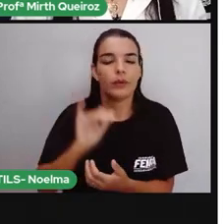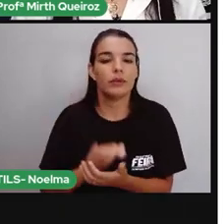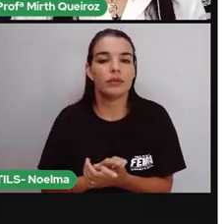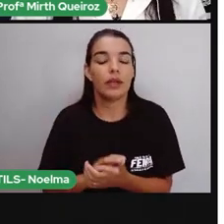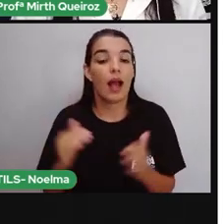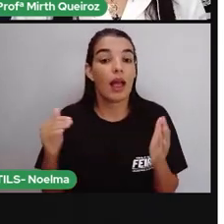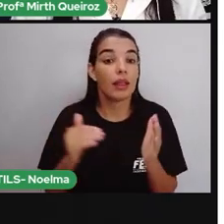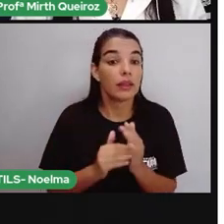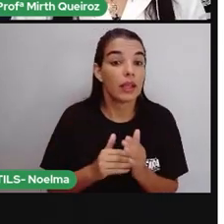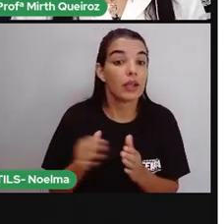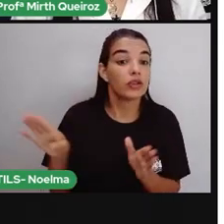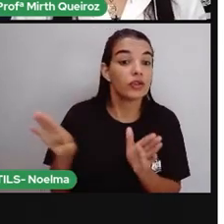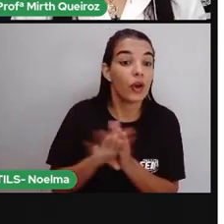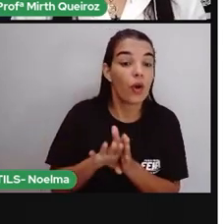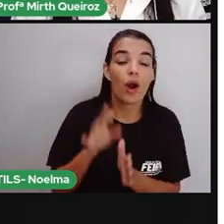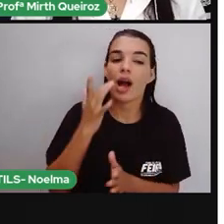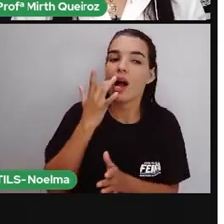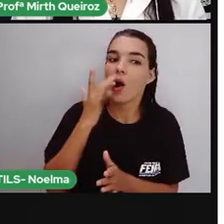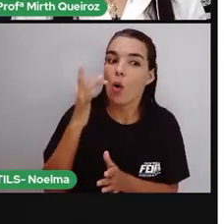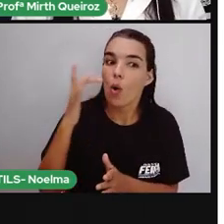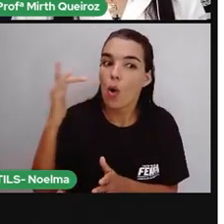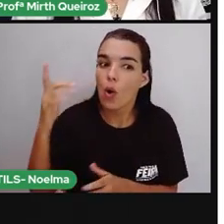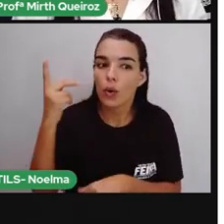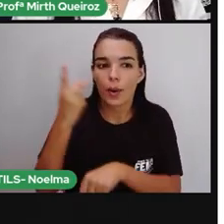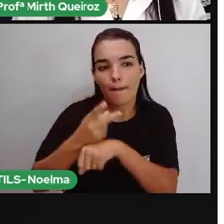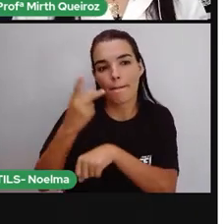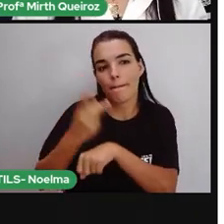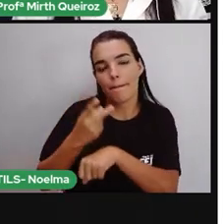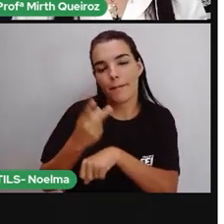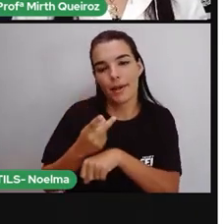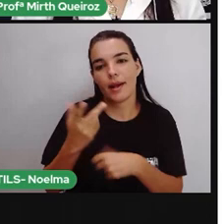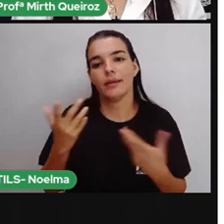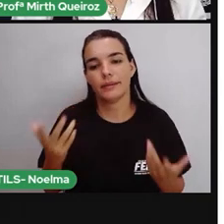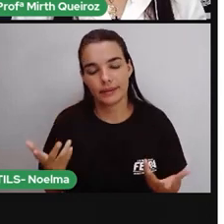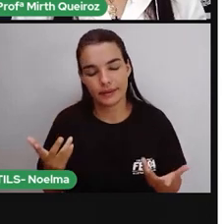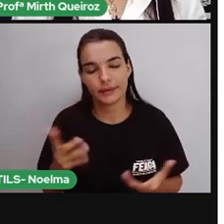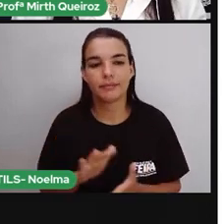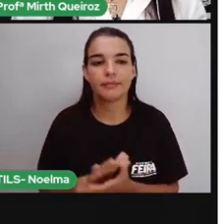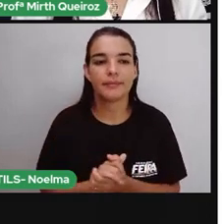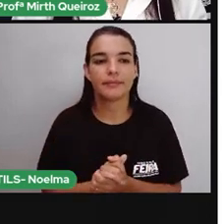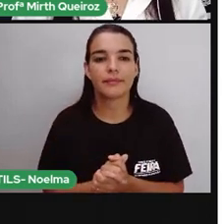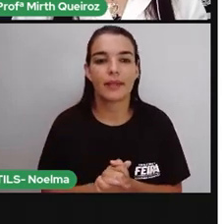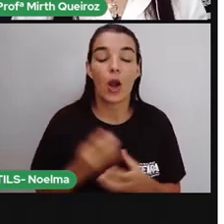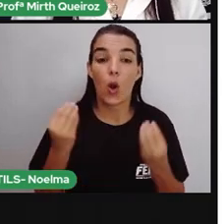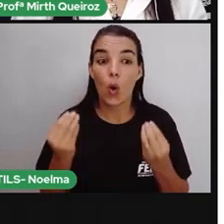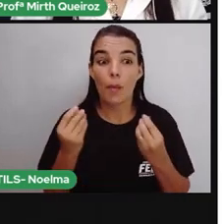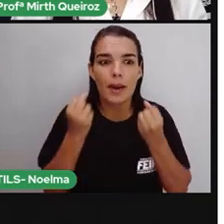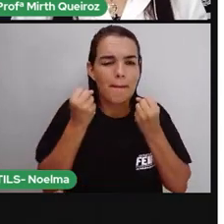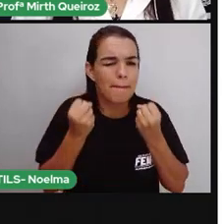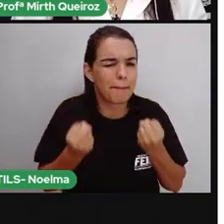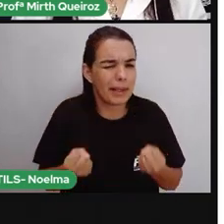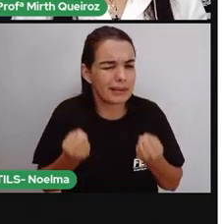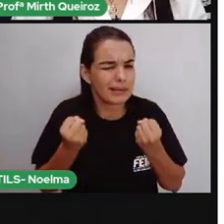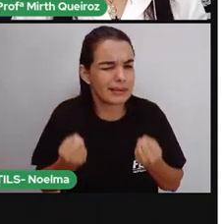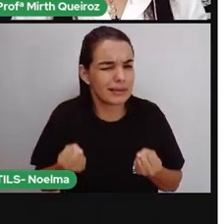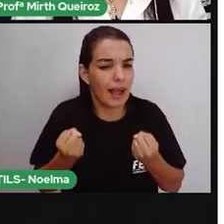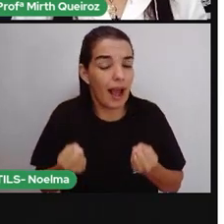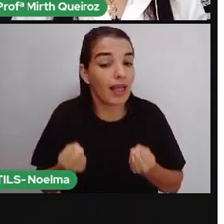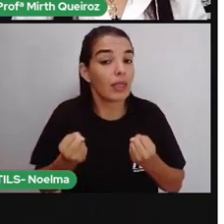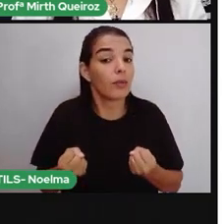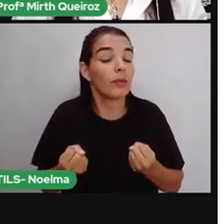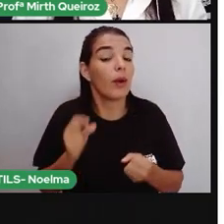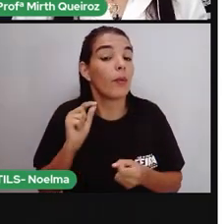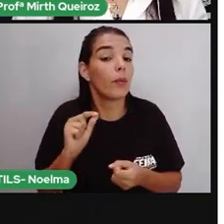Até que vieram os metais preciosos, né? Que era a prata e o ouro. E como eram materiais muito